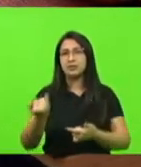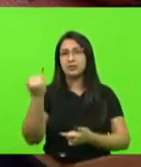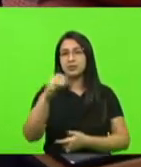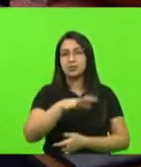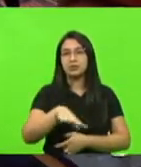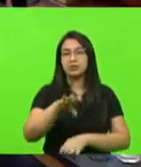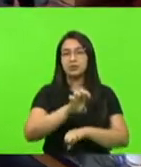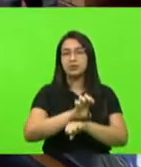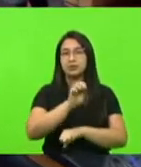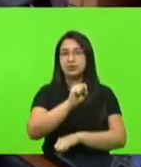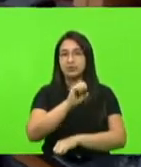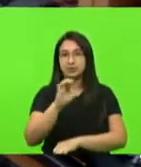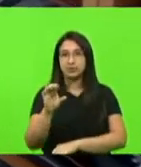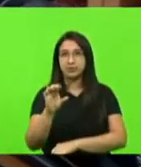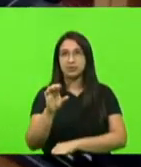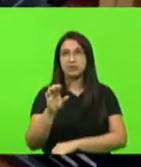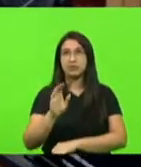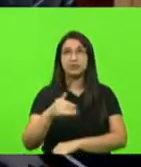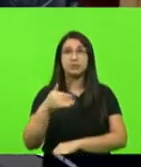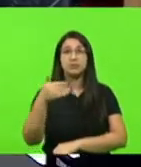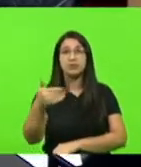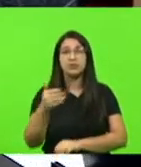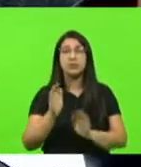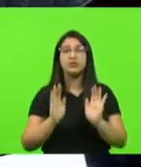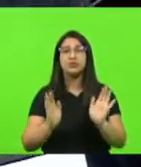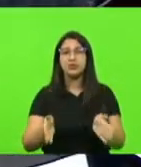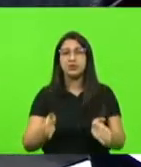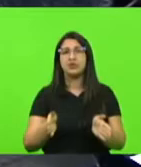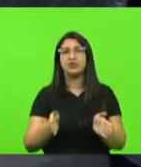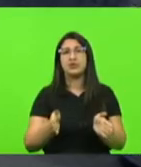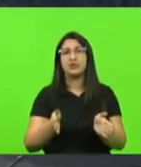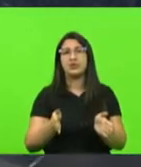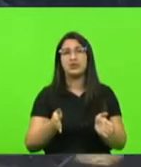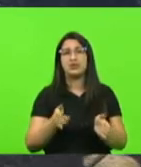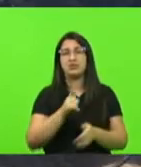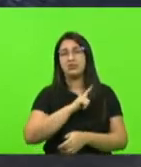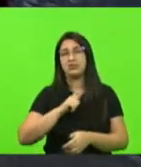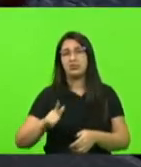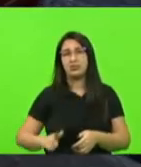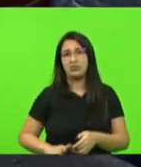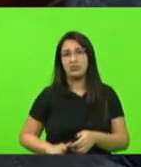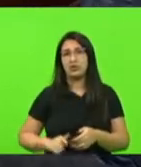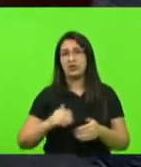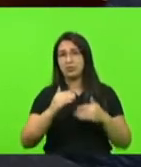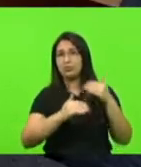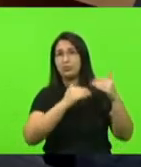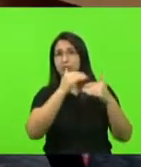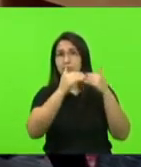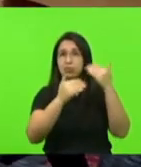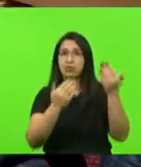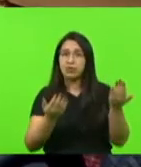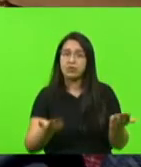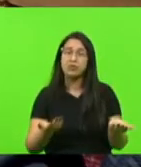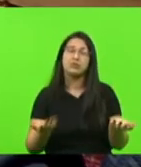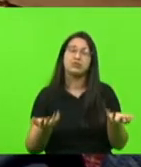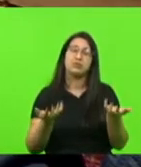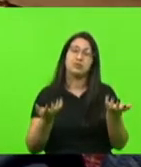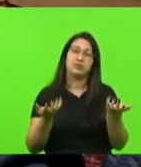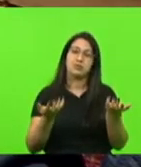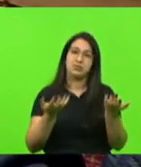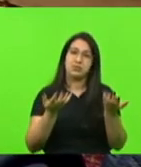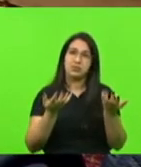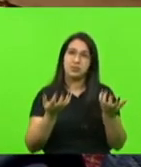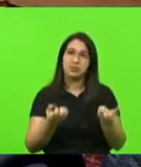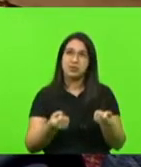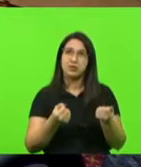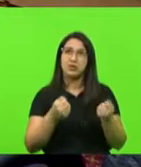Catarina e que, depois de tudo isso, já veio sendo superado pelo governo. Por isso que nós acabamos mantendo o veto. Não